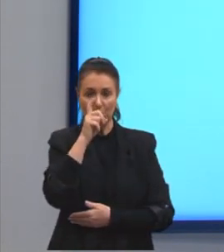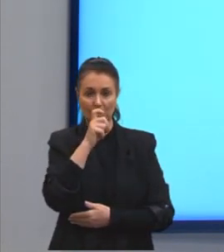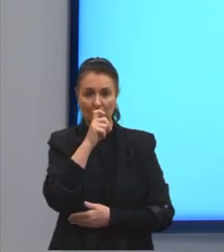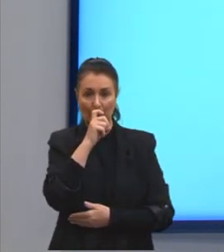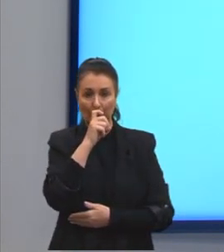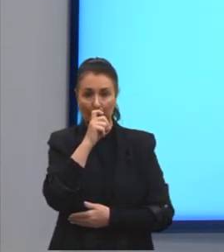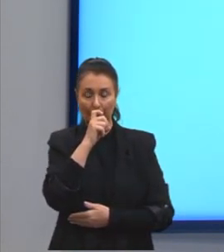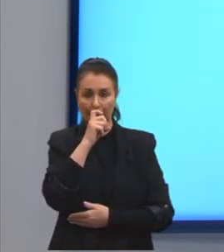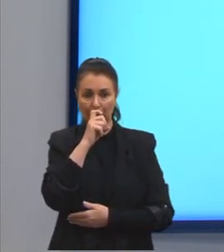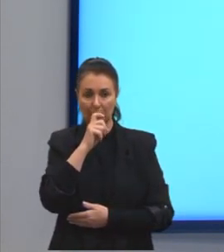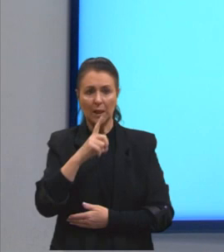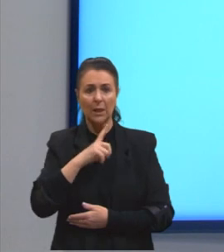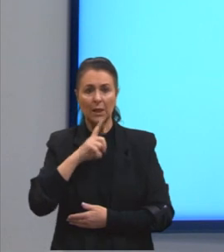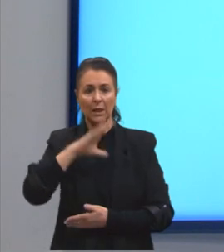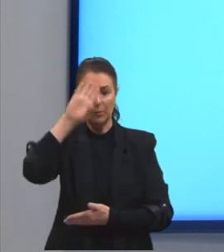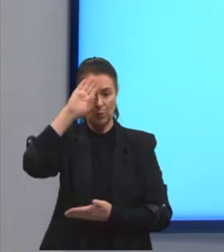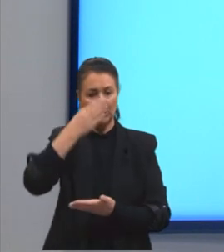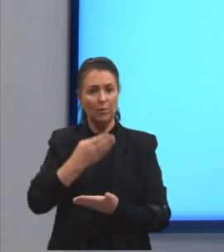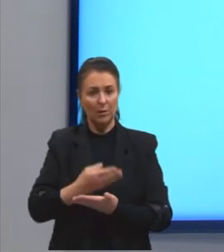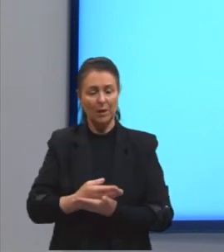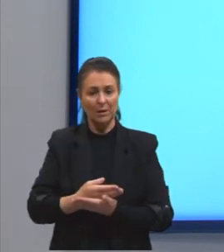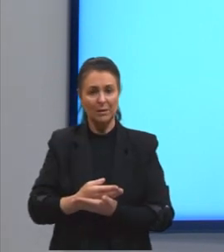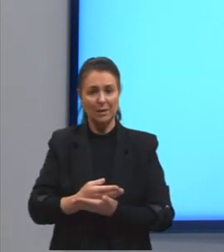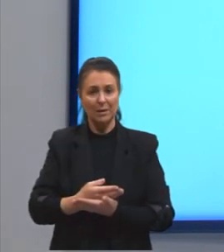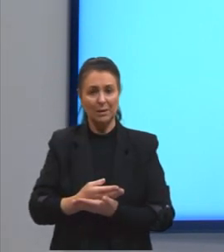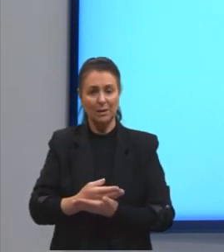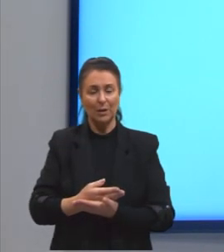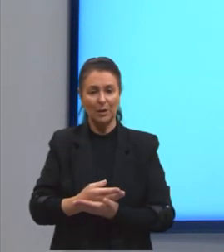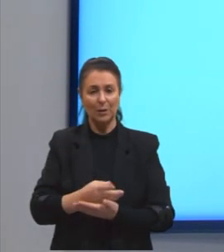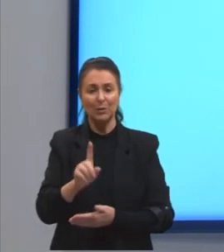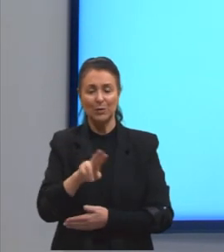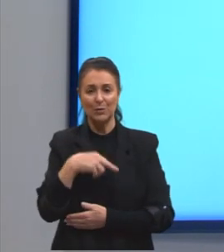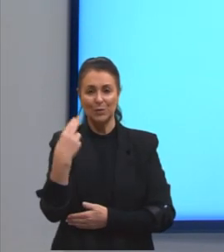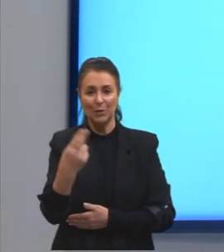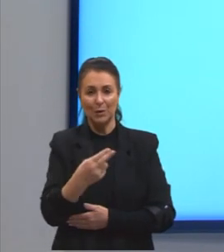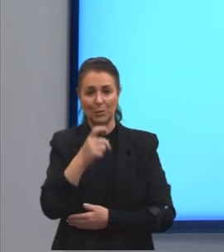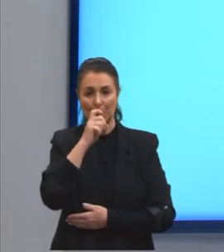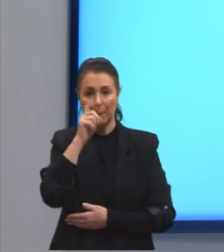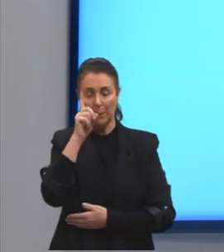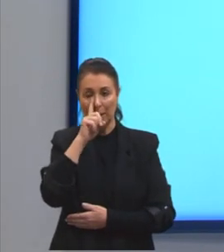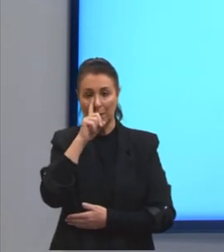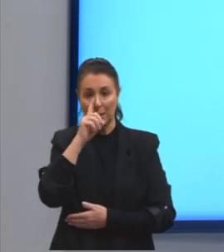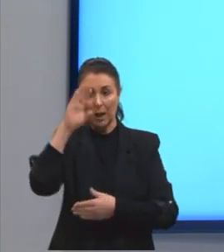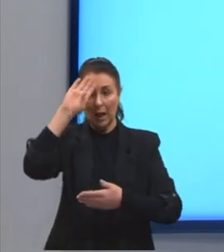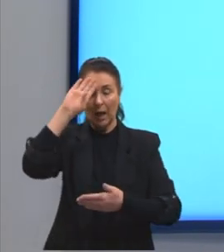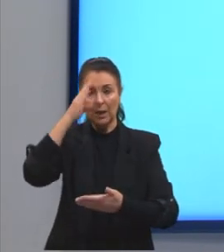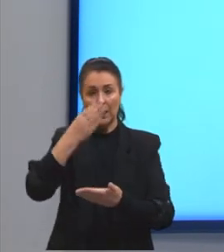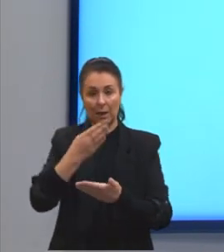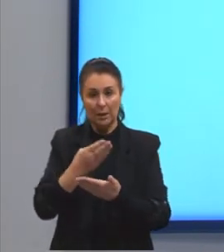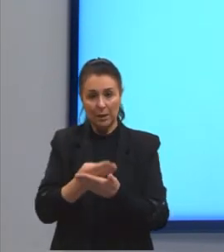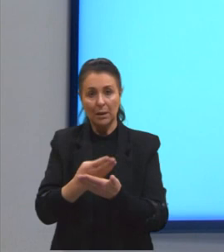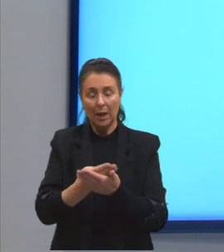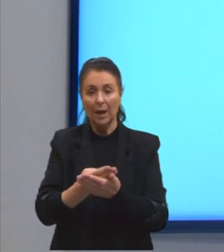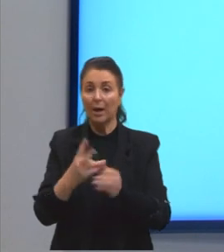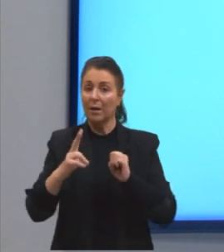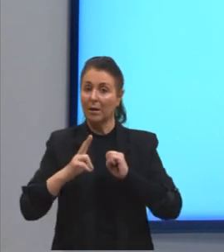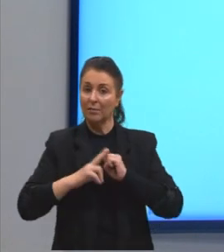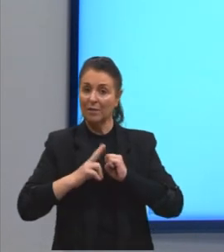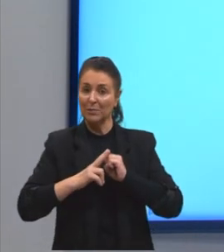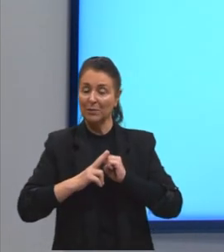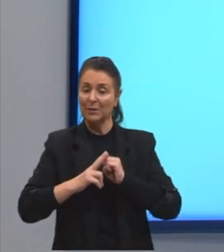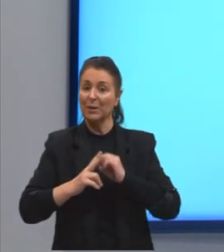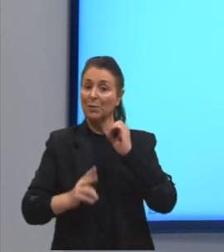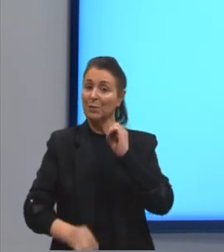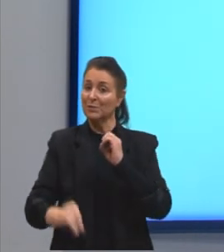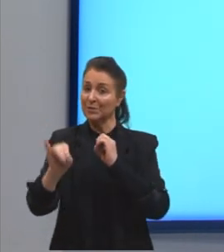confiança em nossos pais. Confiamos é verbo. Então, isso daqui vai ser um objeto